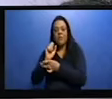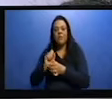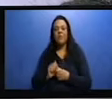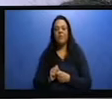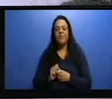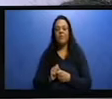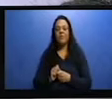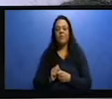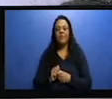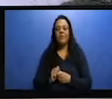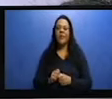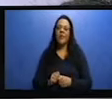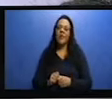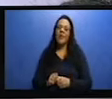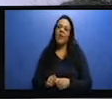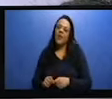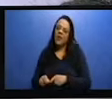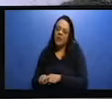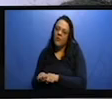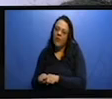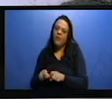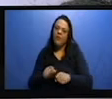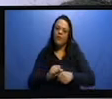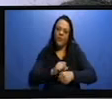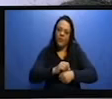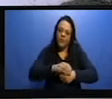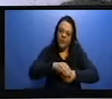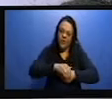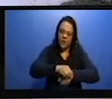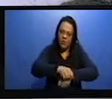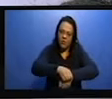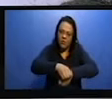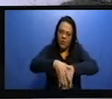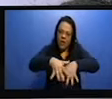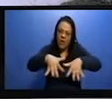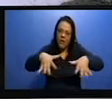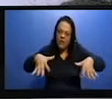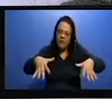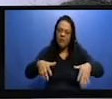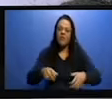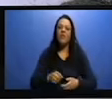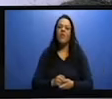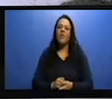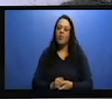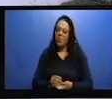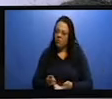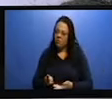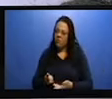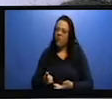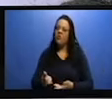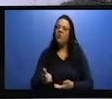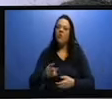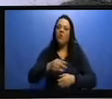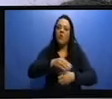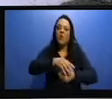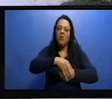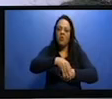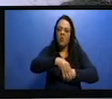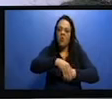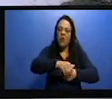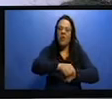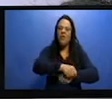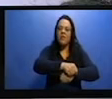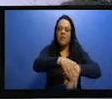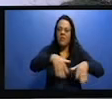As epidemias elas não deixaram de existir, apenas surgiram novas formas de epidemias, novas doenças. Nós temos, a exemplo, a